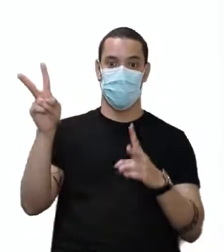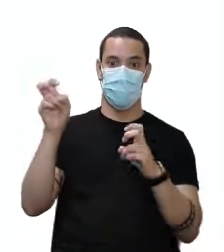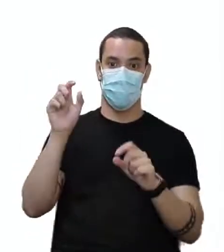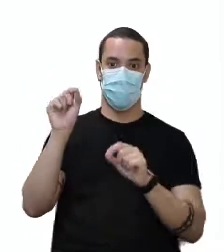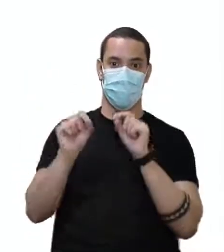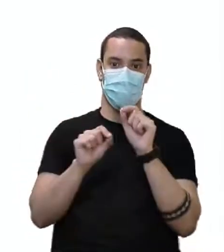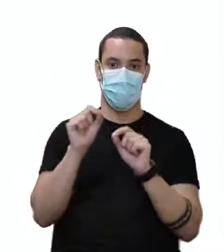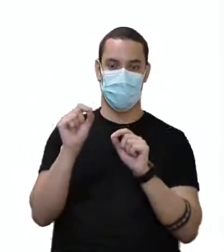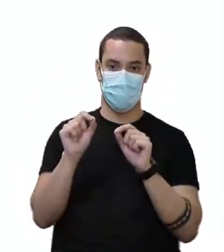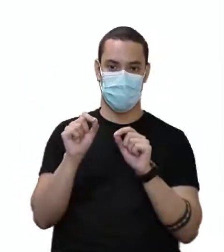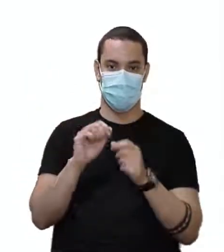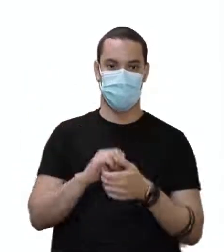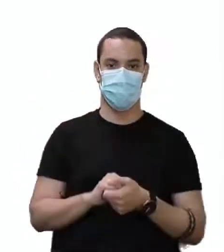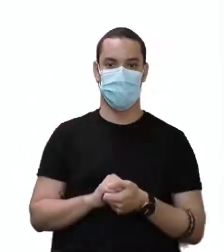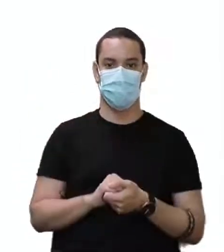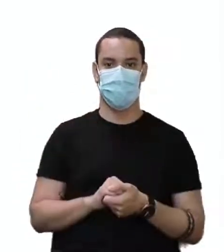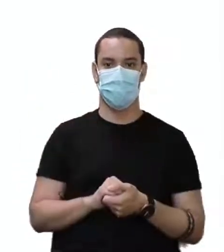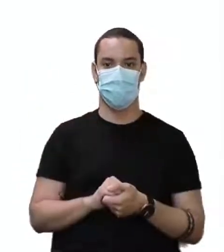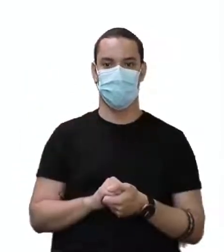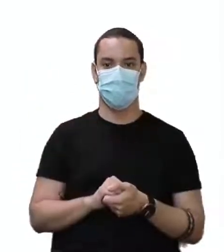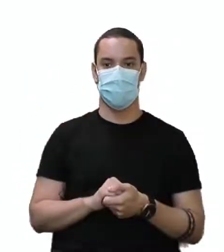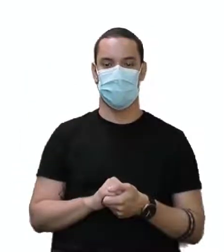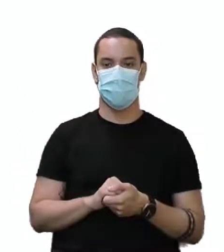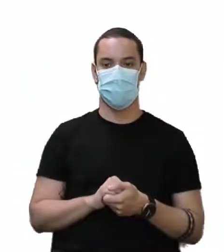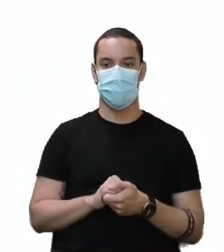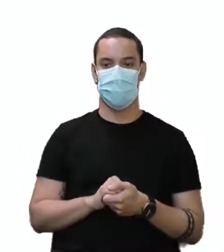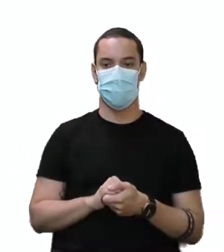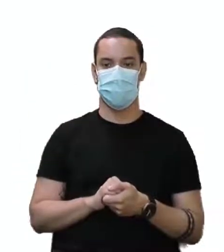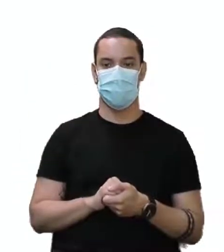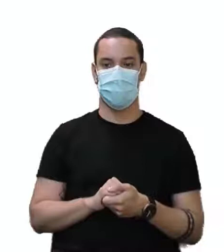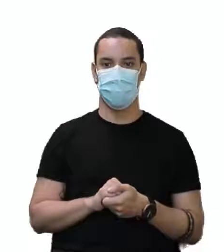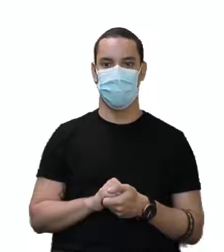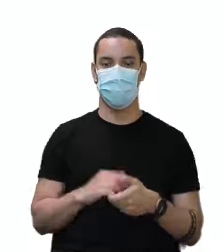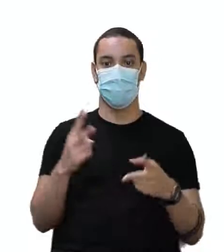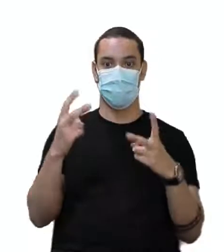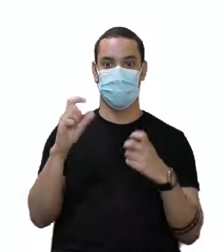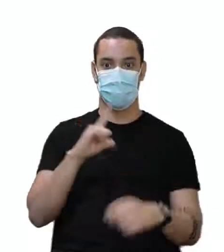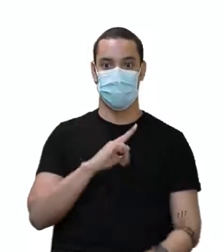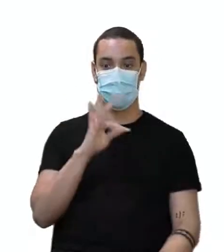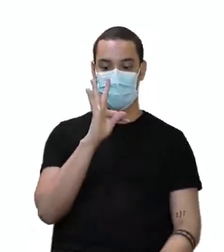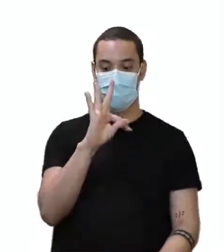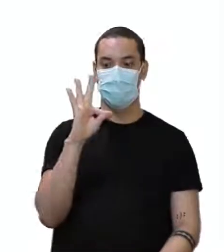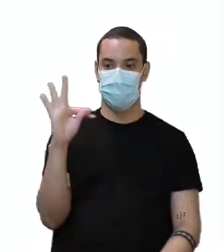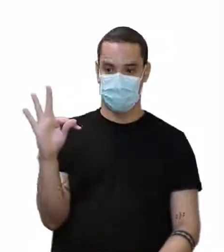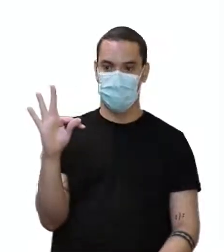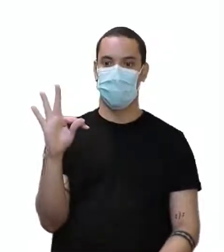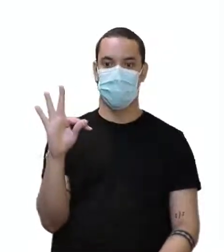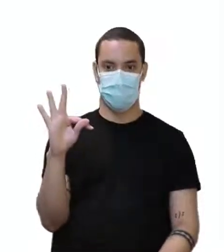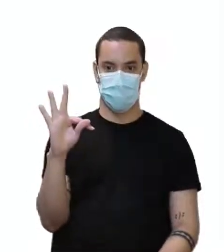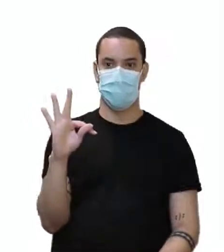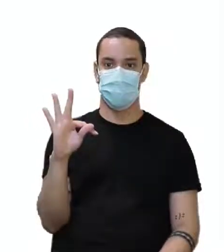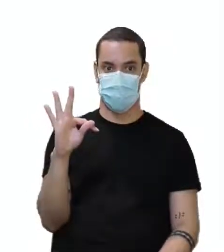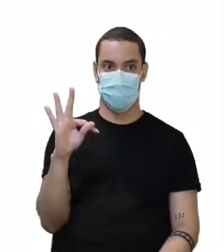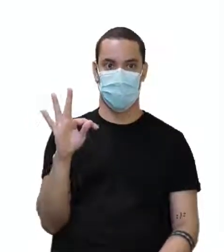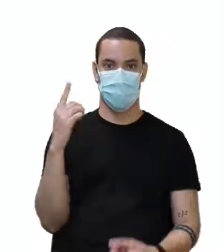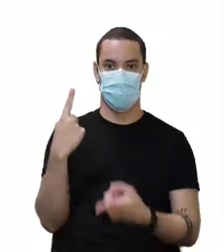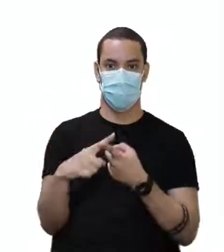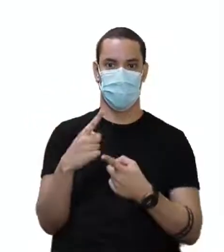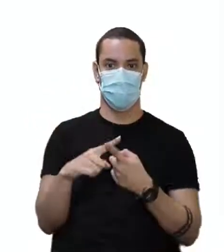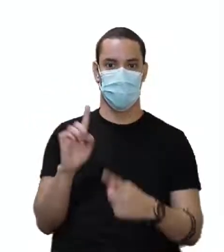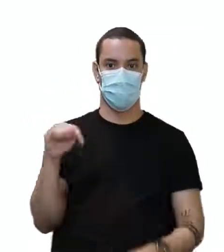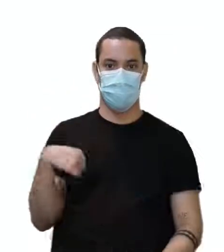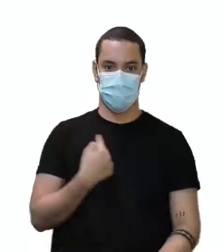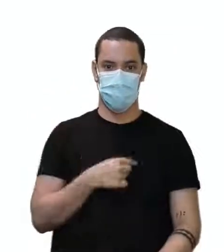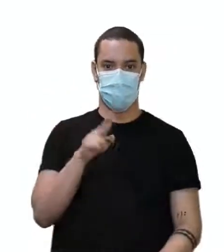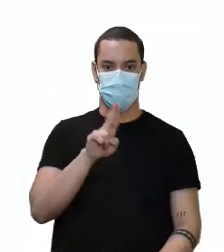essa questão do quê? Perceba que tem dois t's agora. Nós estamos falando com